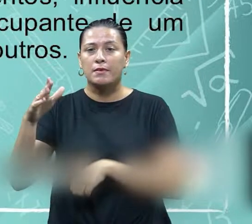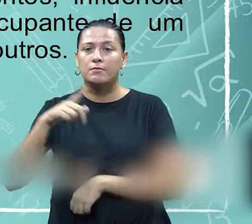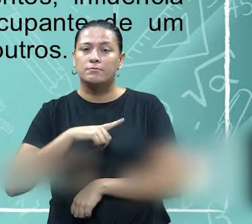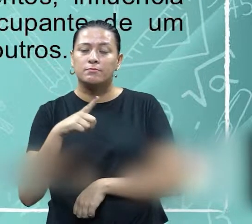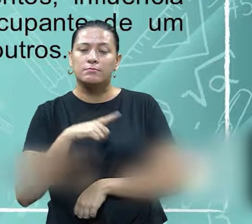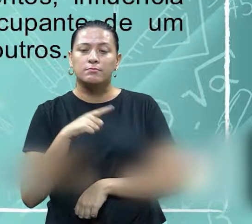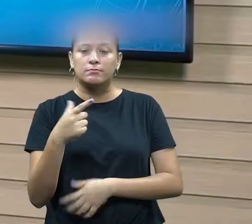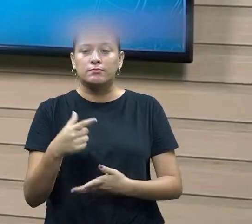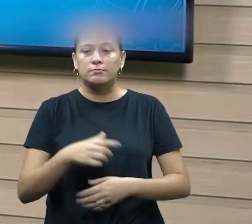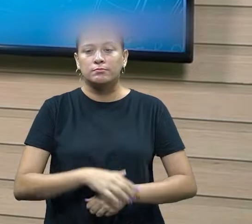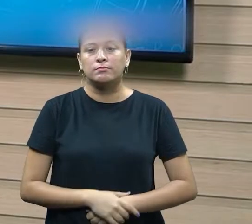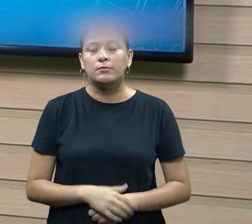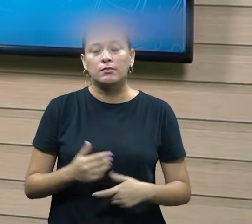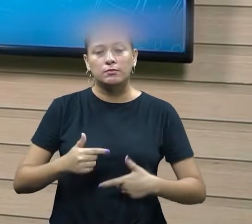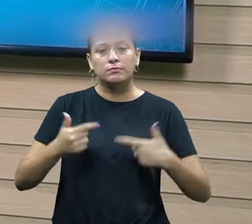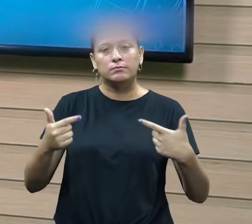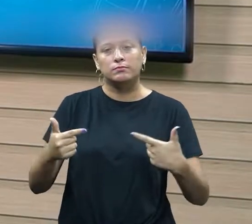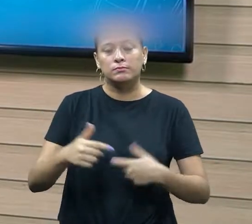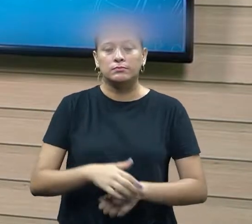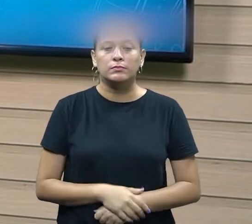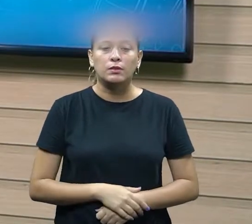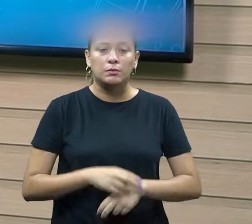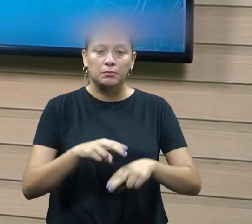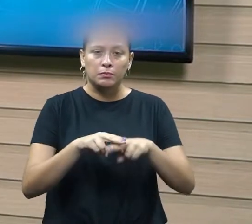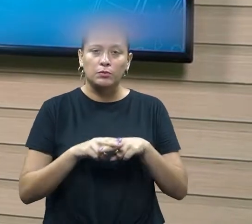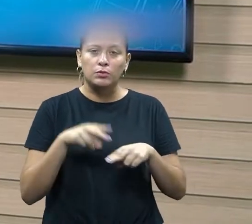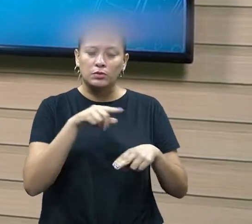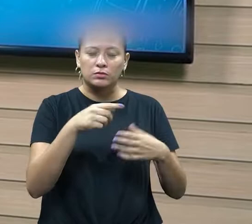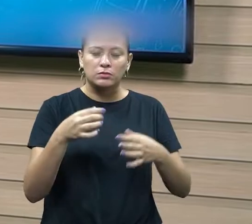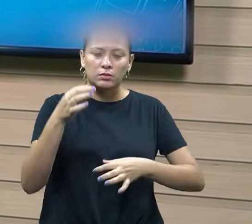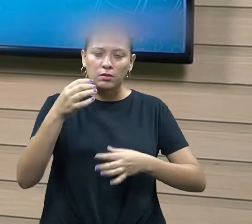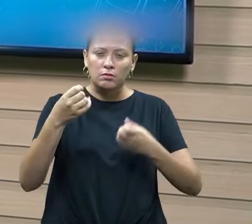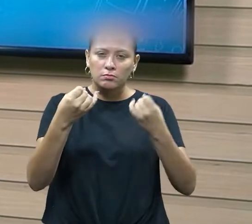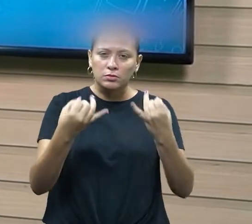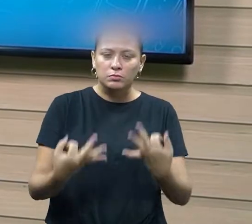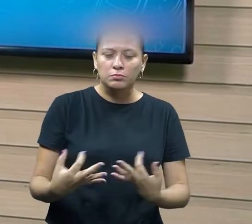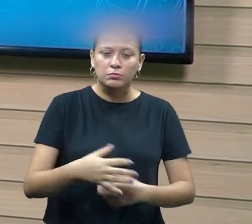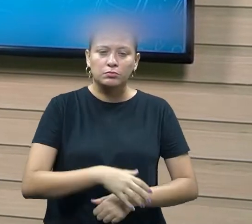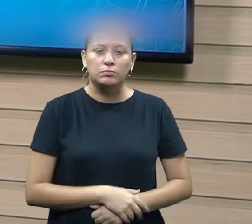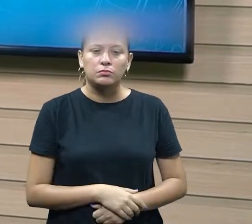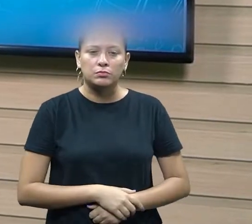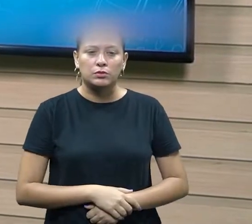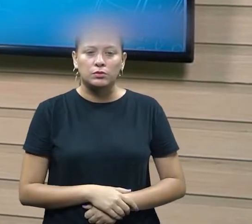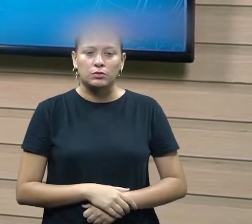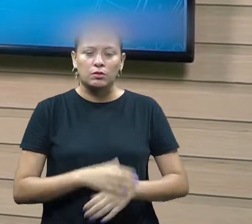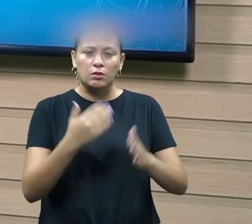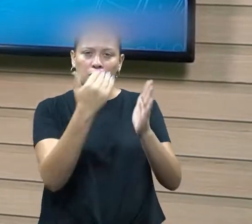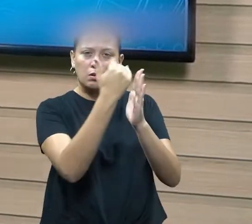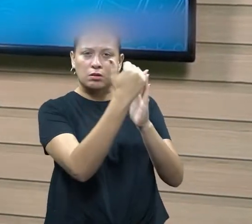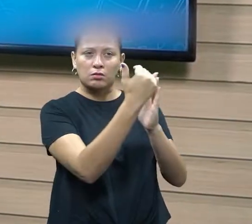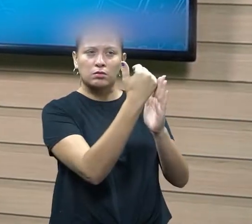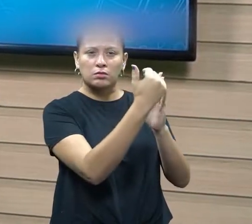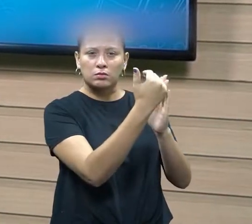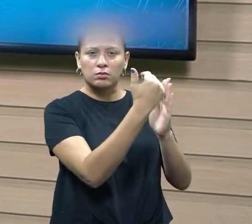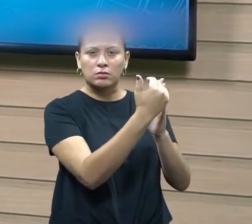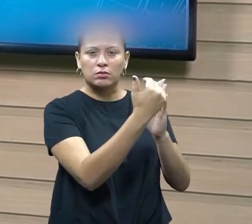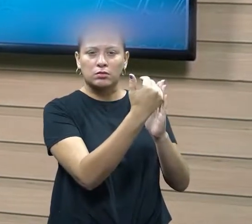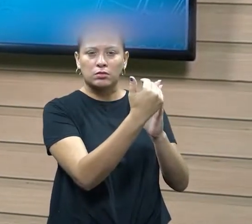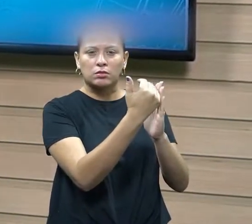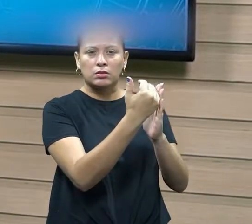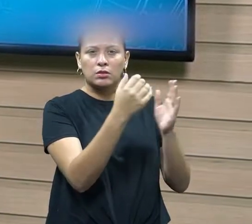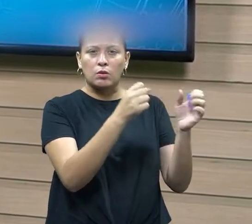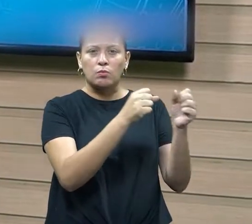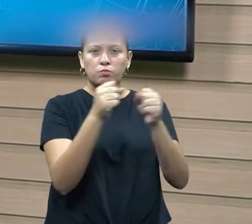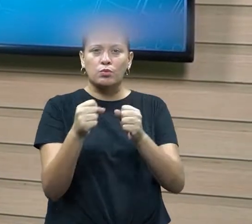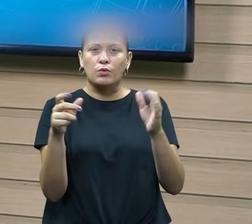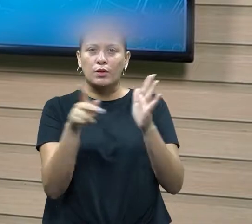por isso que ele colocou lá na questão do executivo que vamos dizer que na hierarquia a pessoa central o poder está